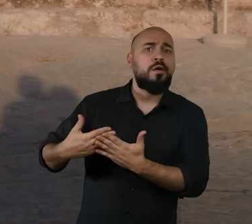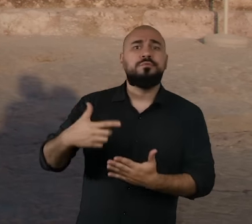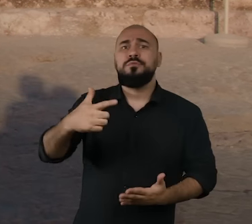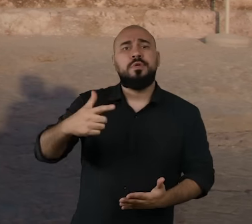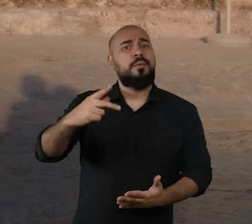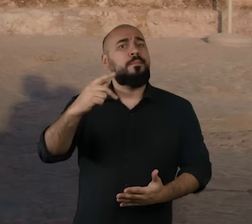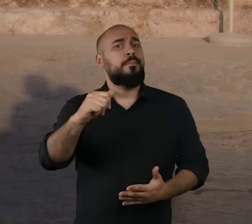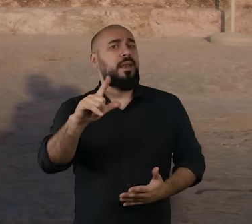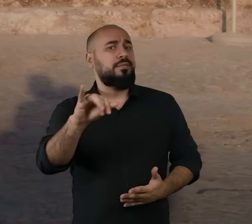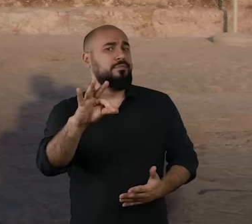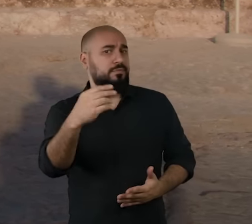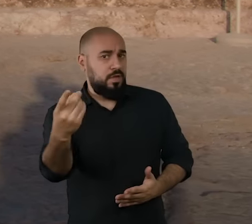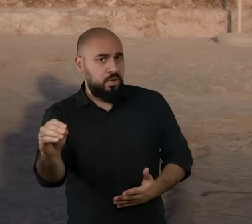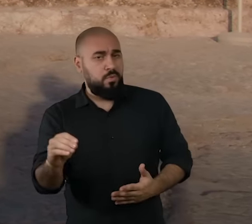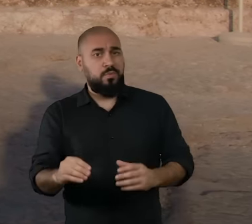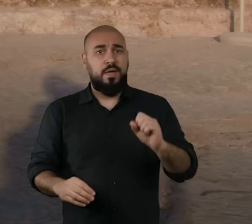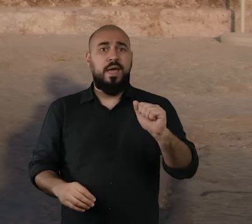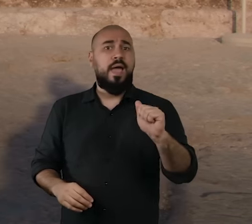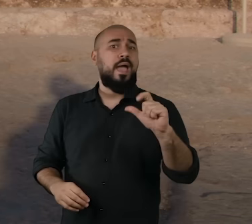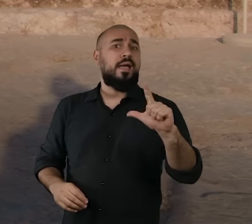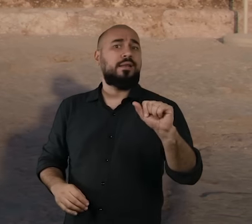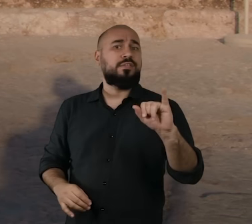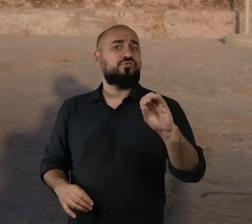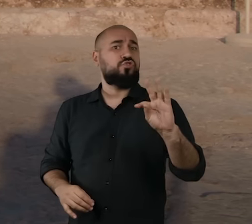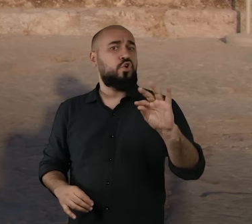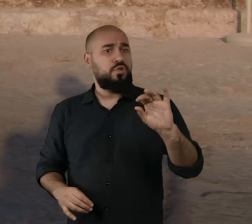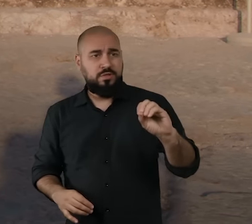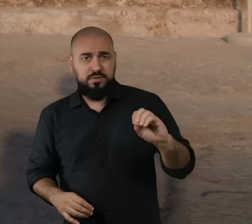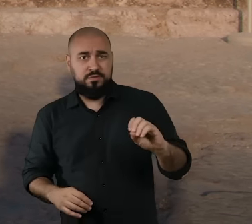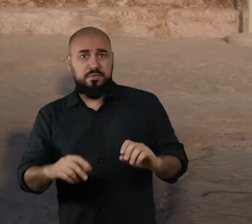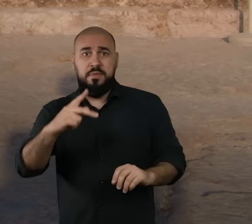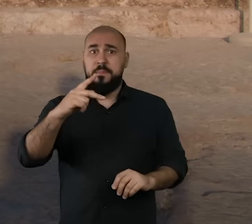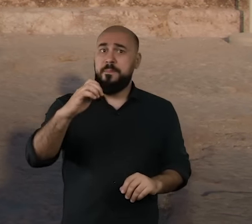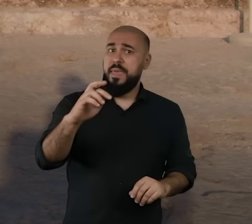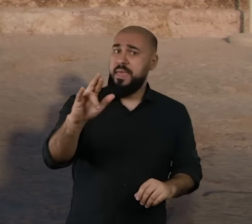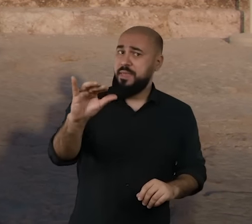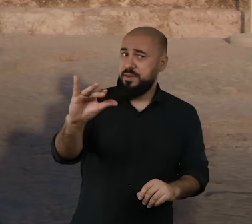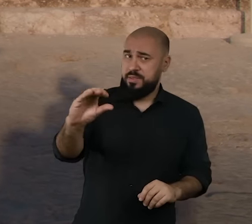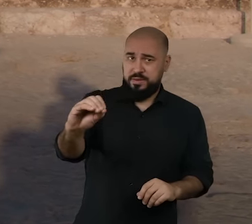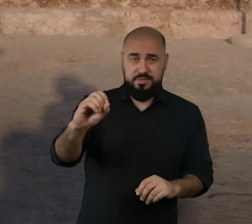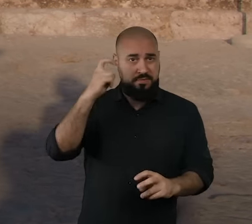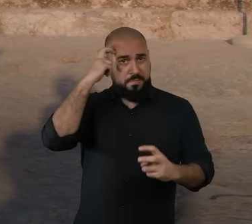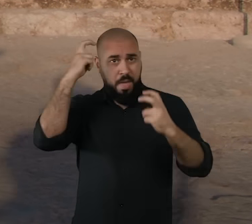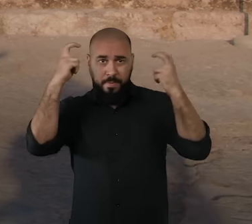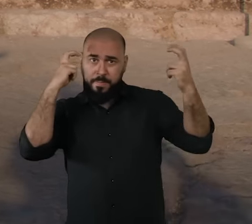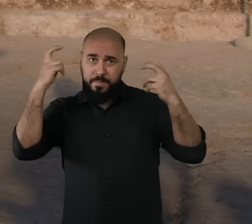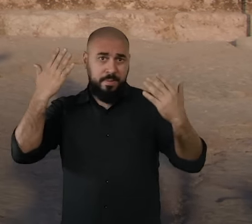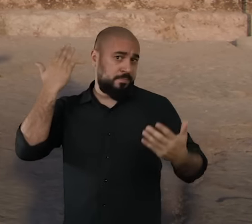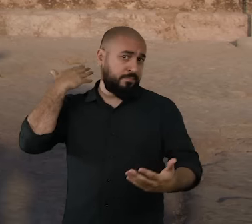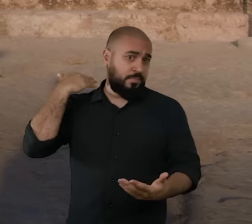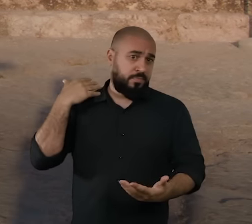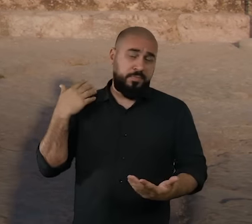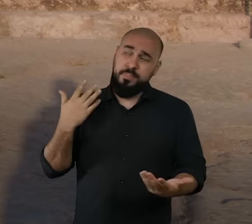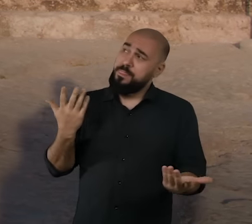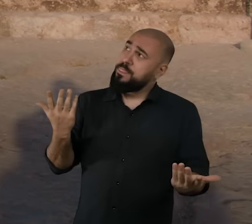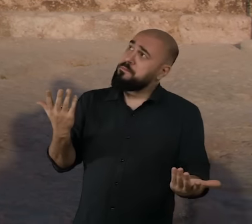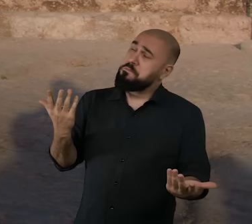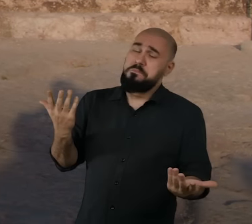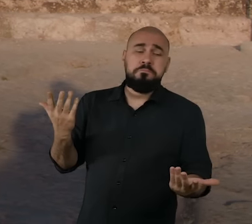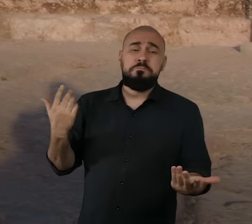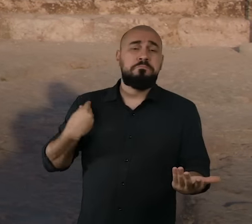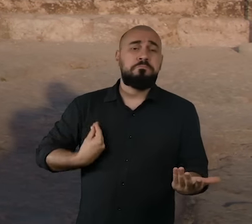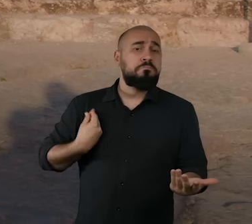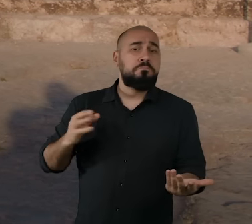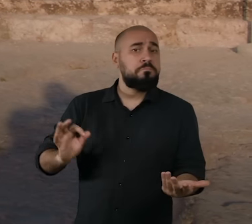Platão, não há mais Aristóteles, nem Sócrates, nem Péricles, que ergueu todo esse monumento aqui em cima na Acrópole.